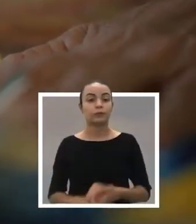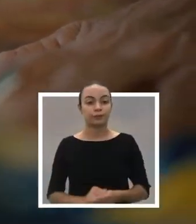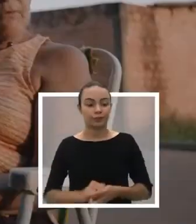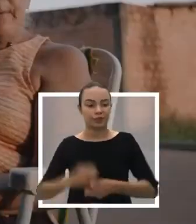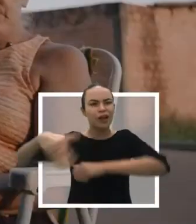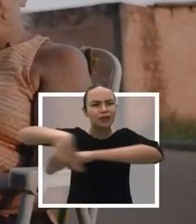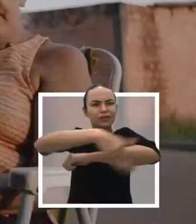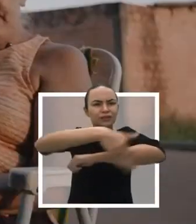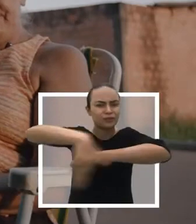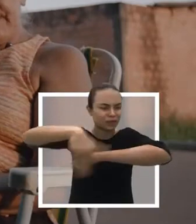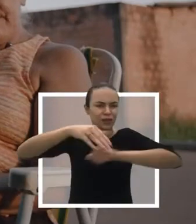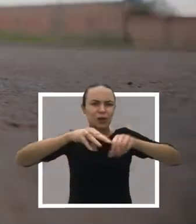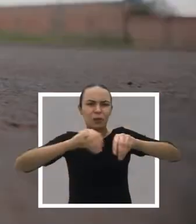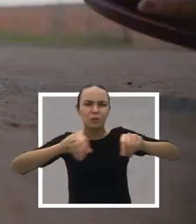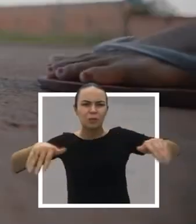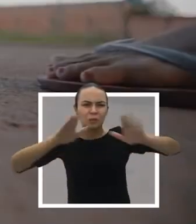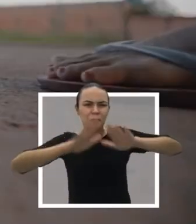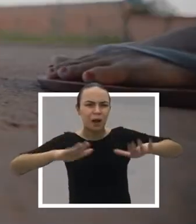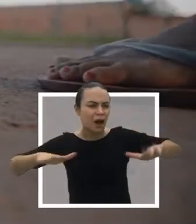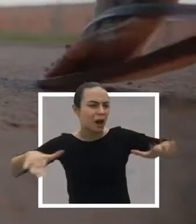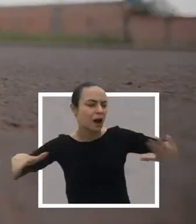Isso aqui era um caminho de sapé.